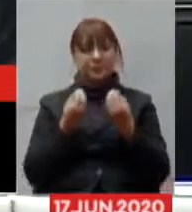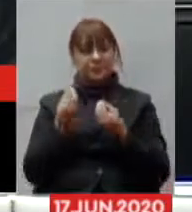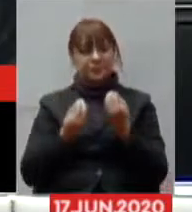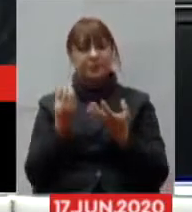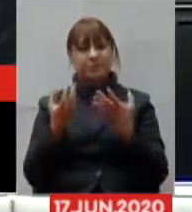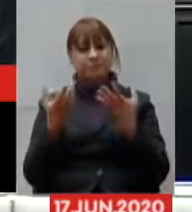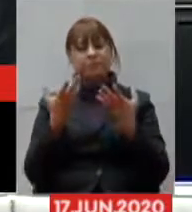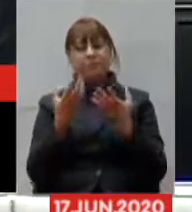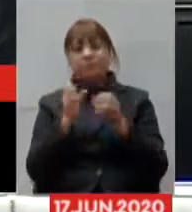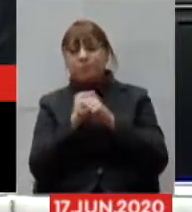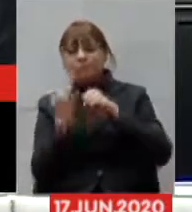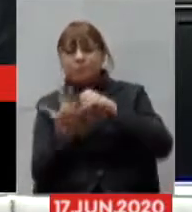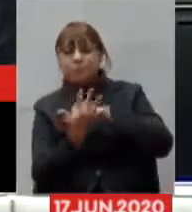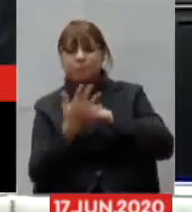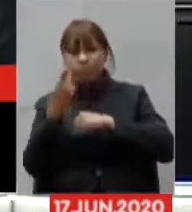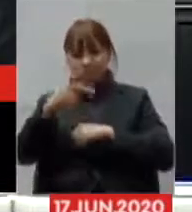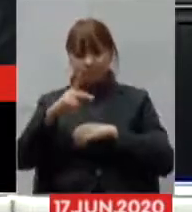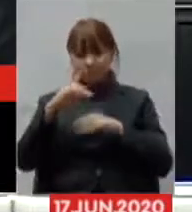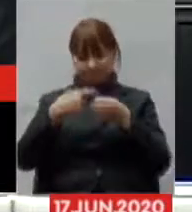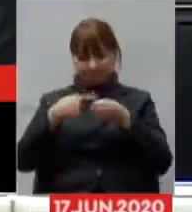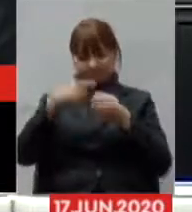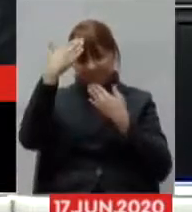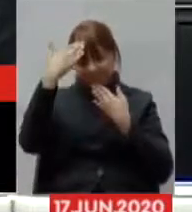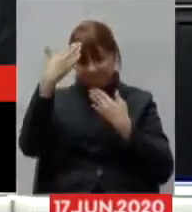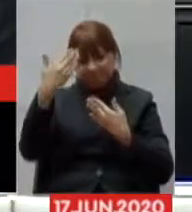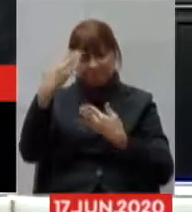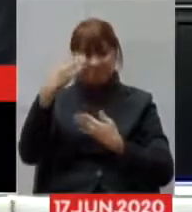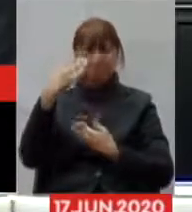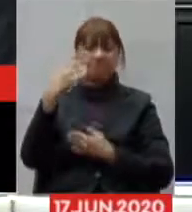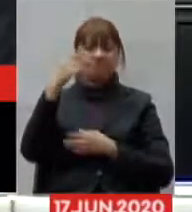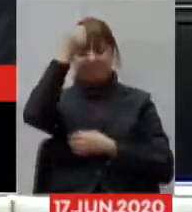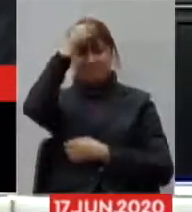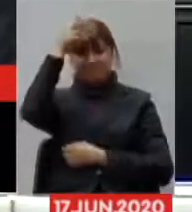pandemia de Covid-19 em seu município. Muito obrigado, prefeito.